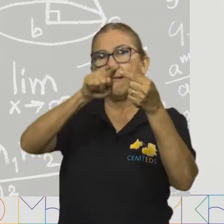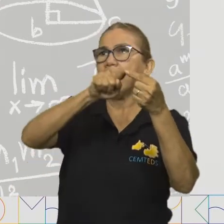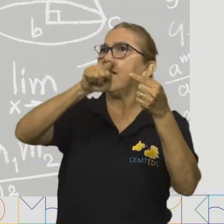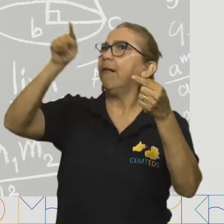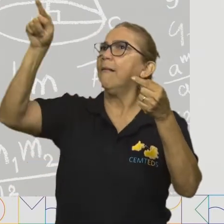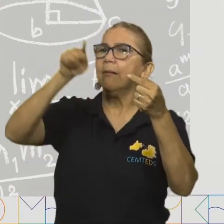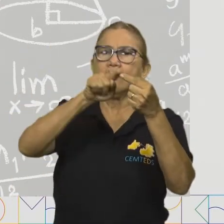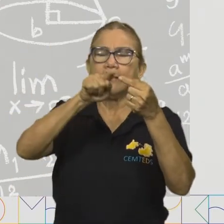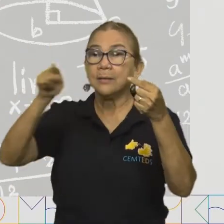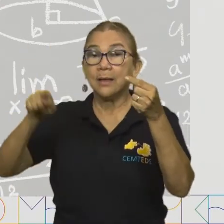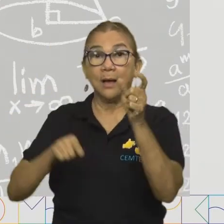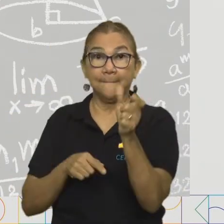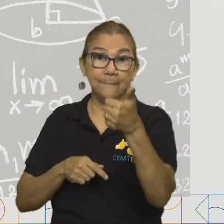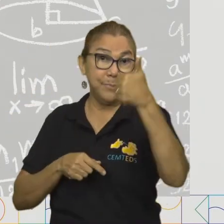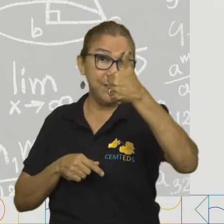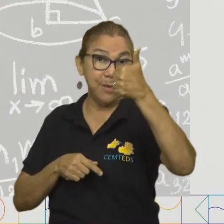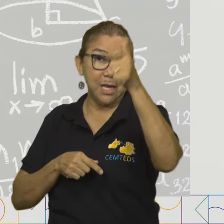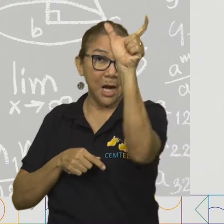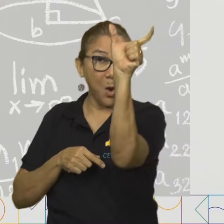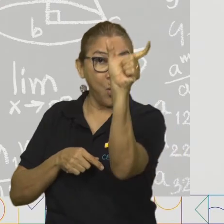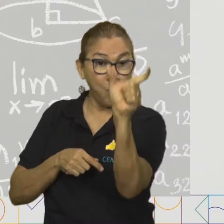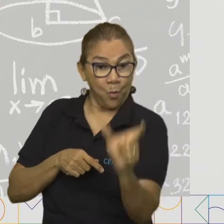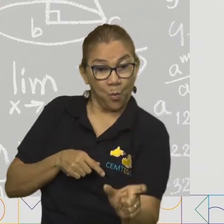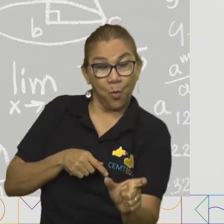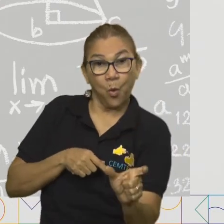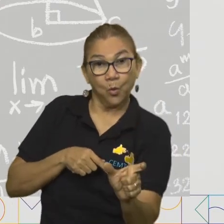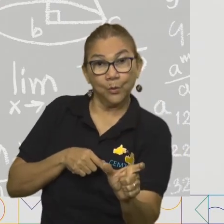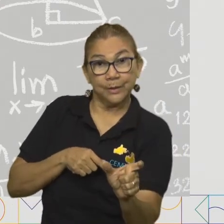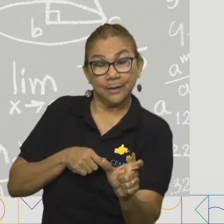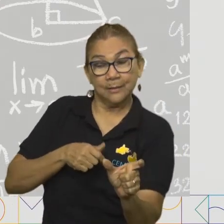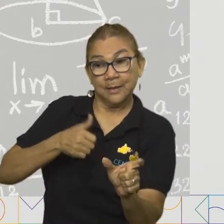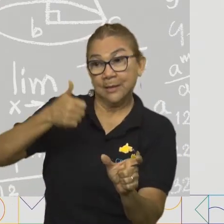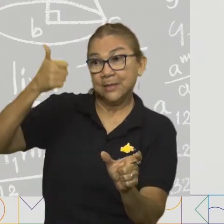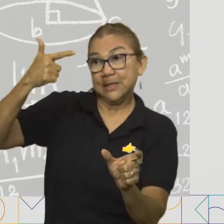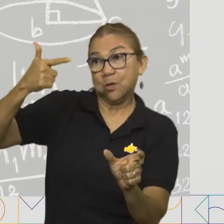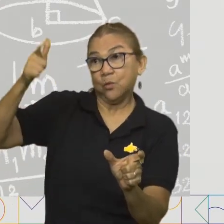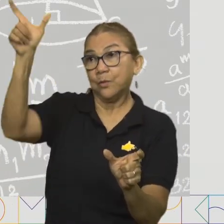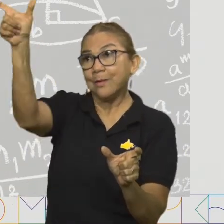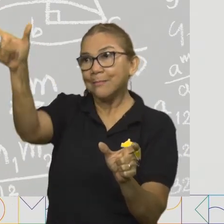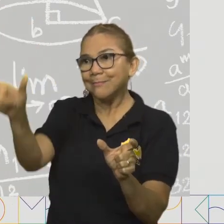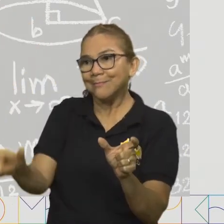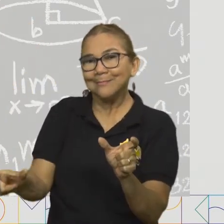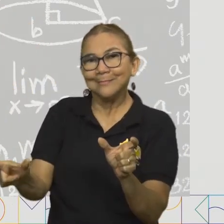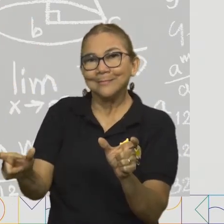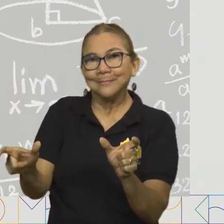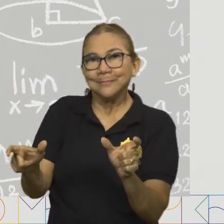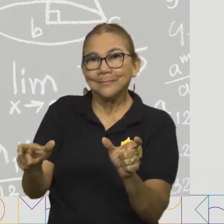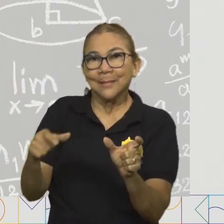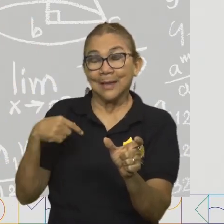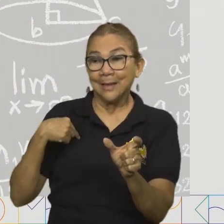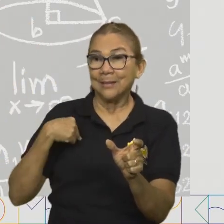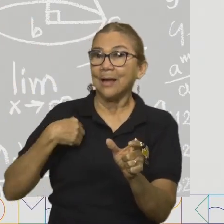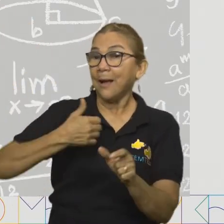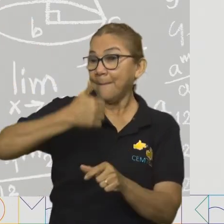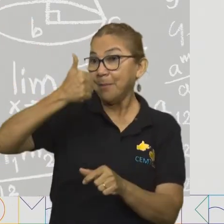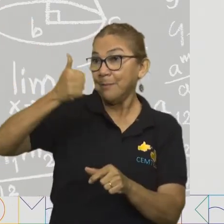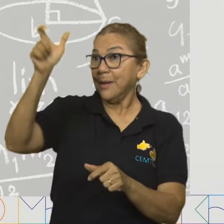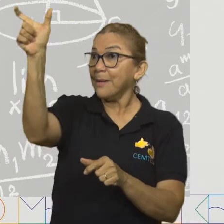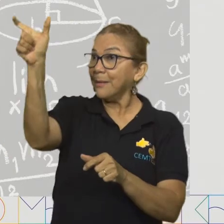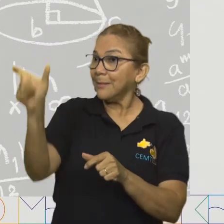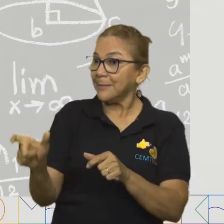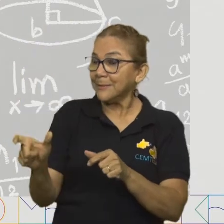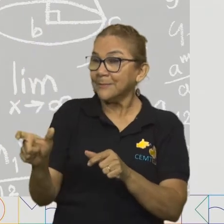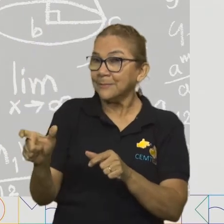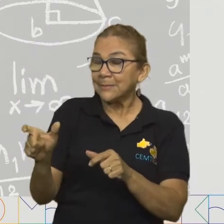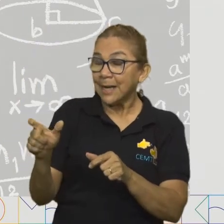Ligue corretamente a primeira coluna com a segunda coluna, tá bem? A primeira coluna nós